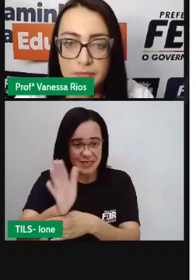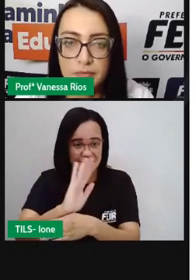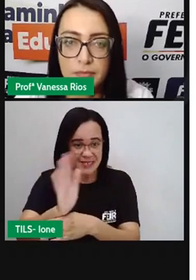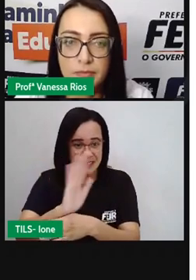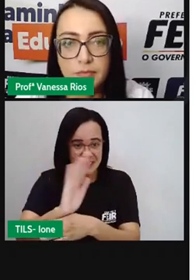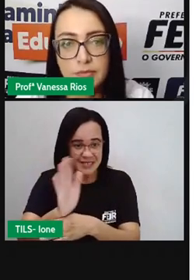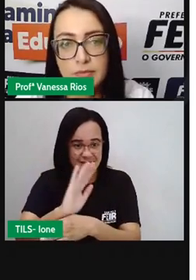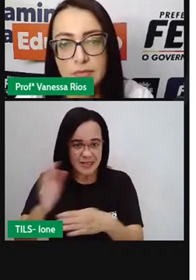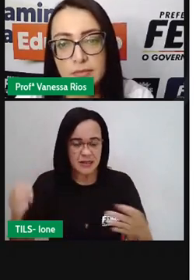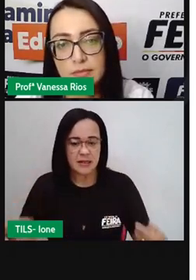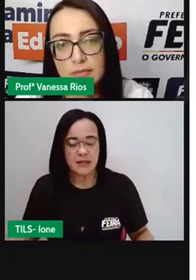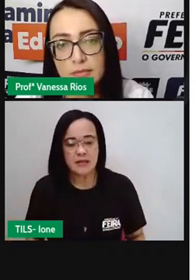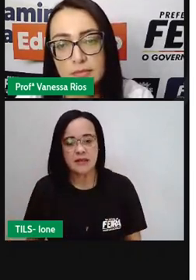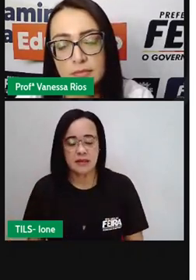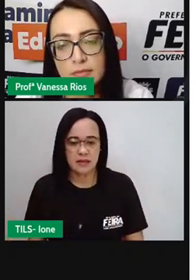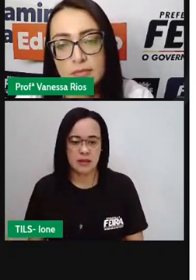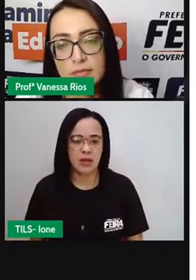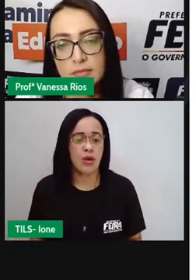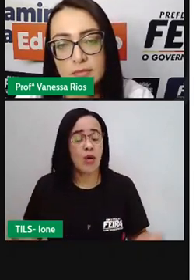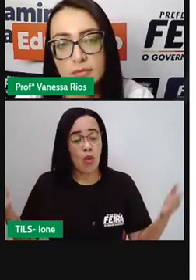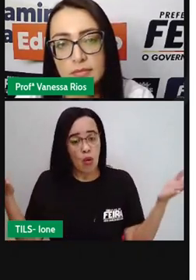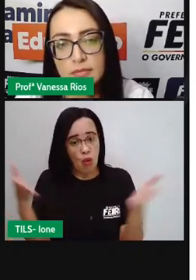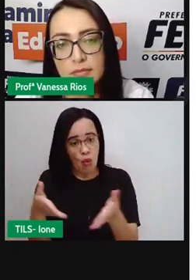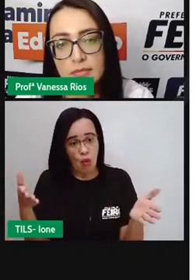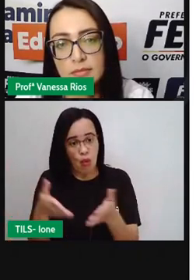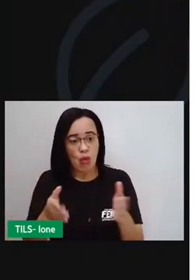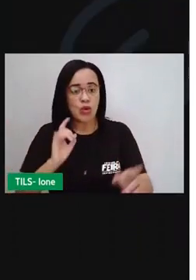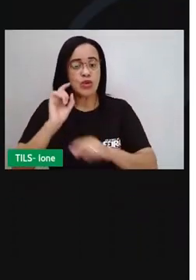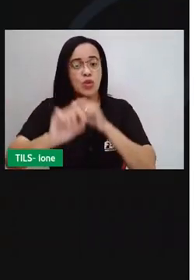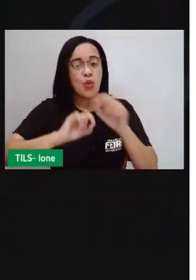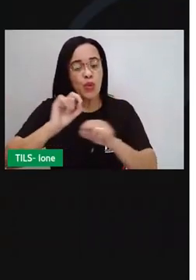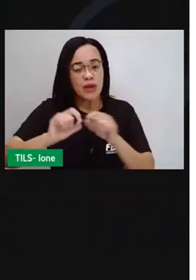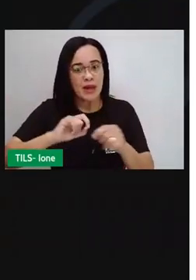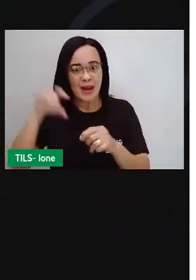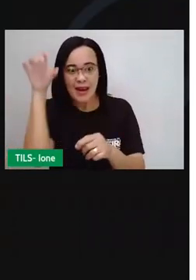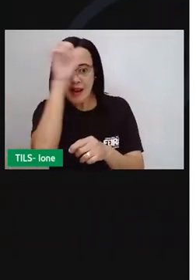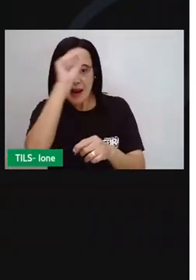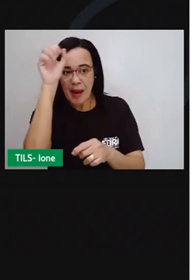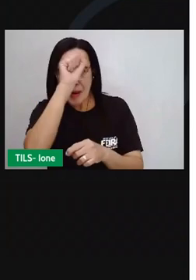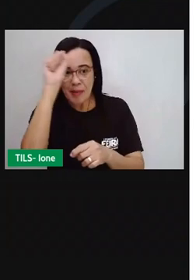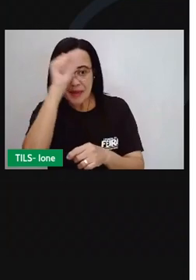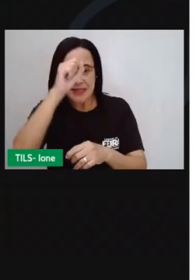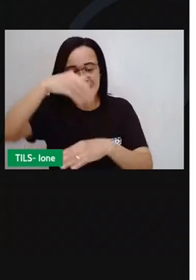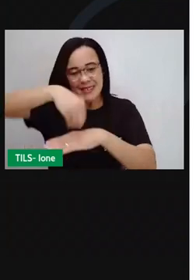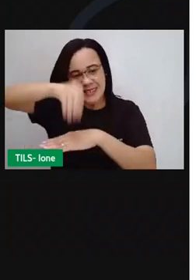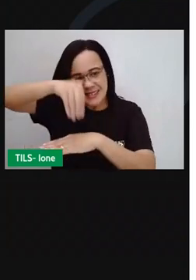hoje aprenderemos algumas dicas de matemática.